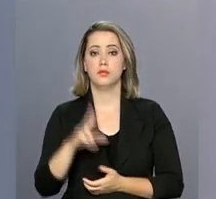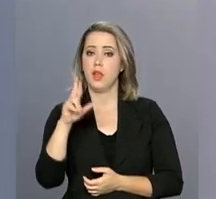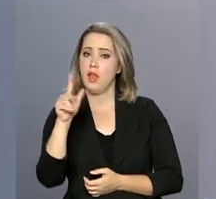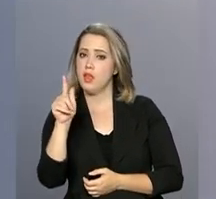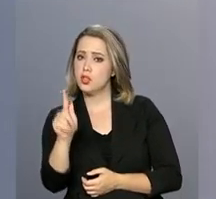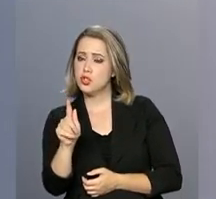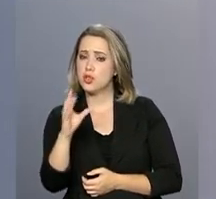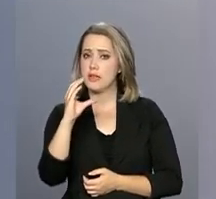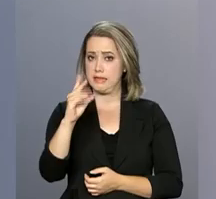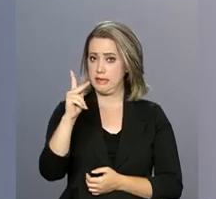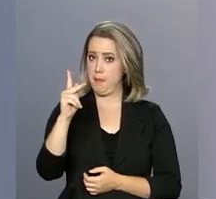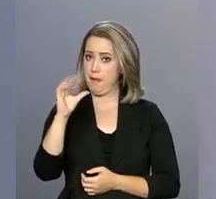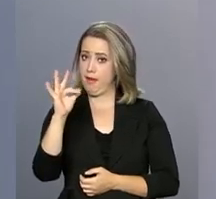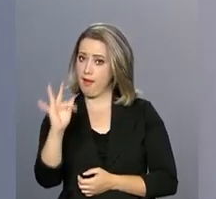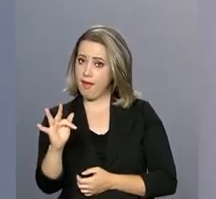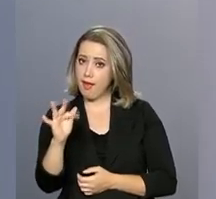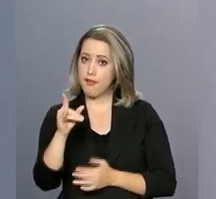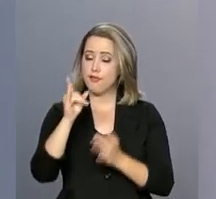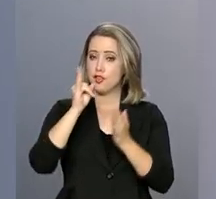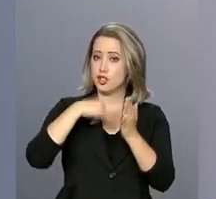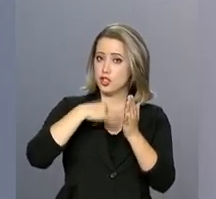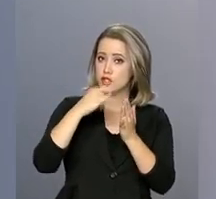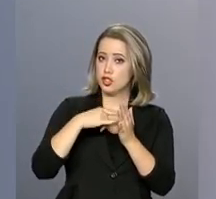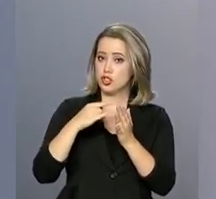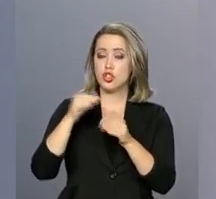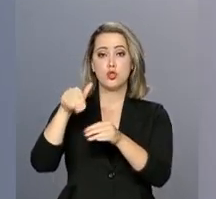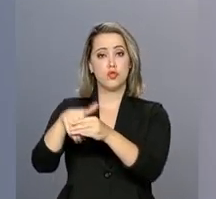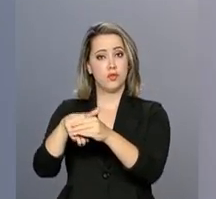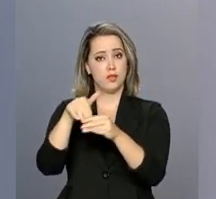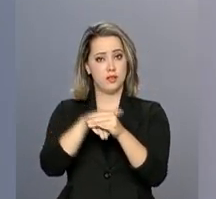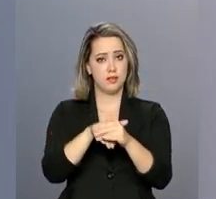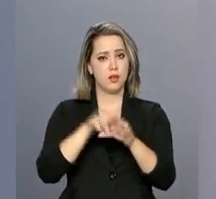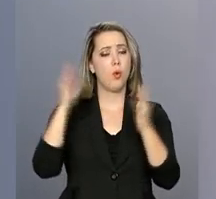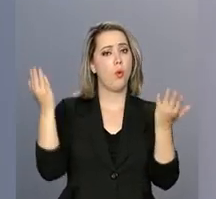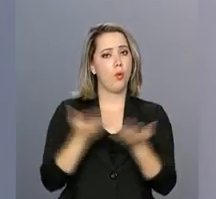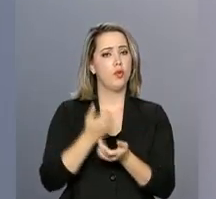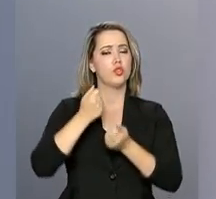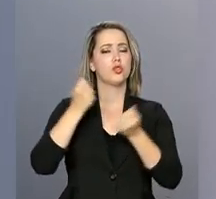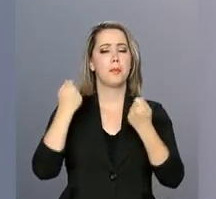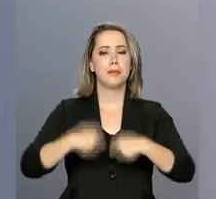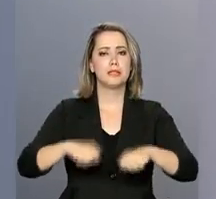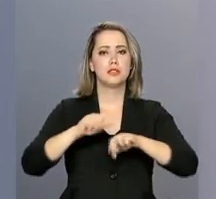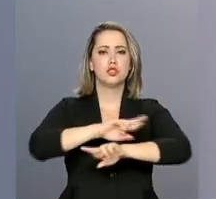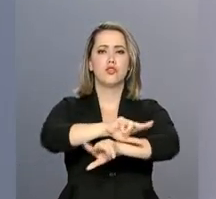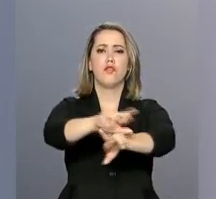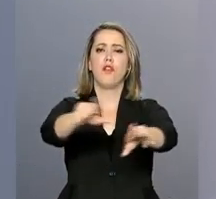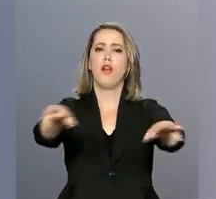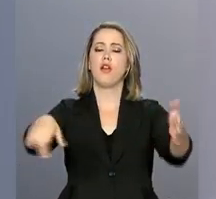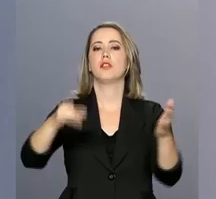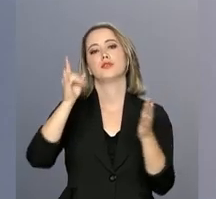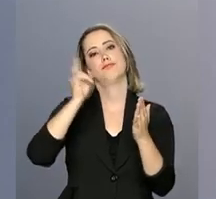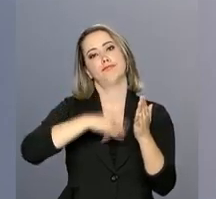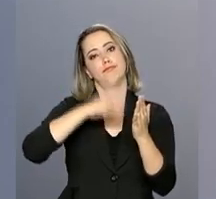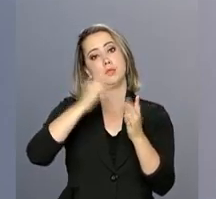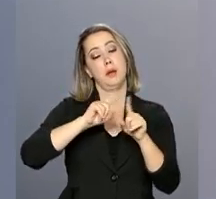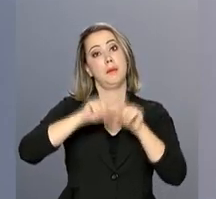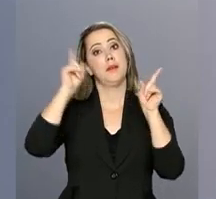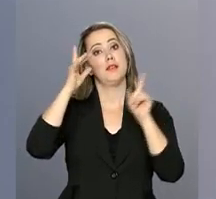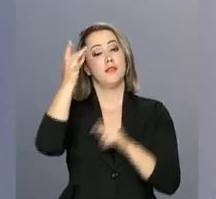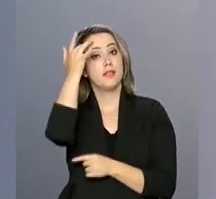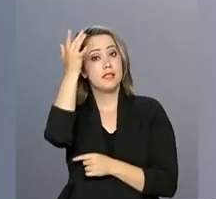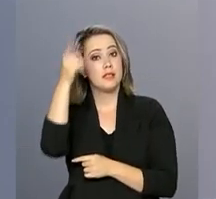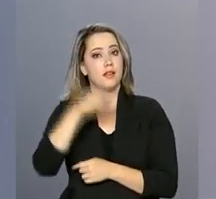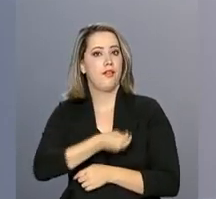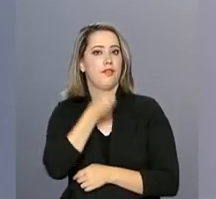RG, CPF, título de eleitor. Hoje os brasileiros precisam tirar vários documentos. E para facilitar a vida do